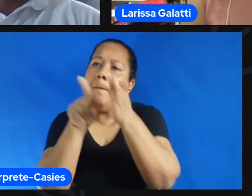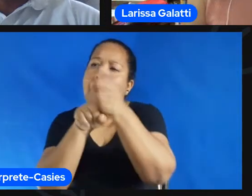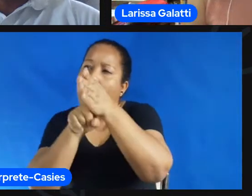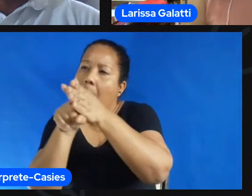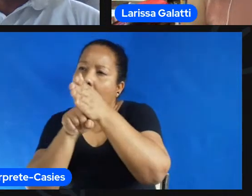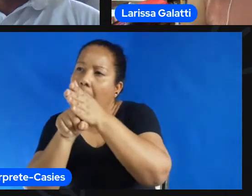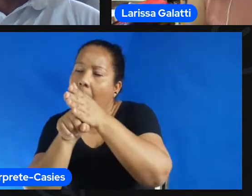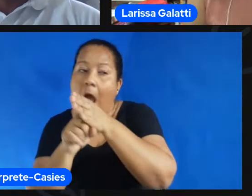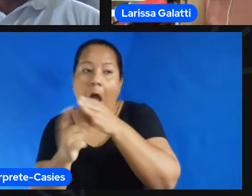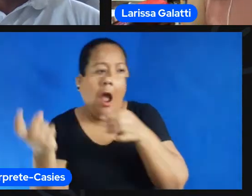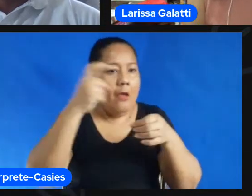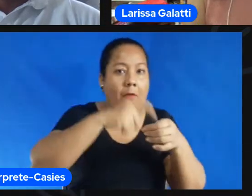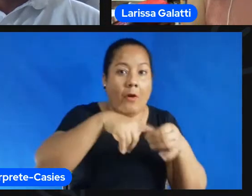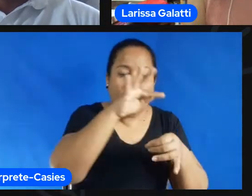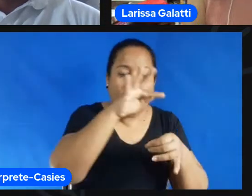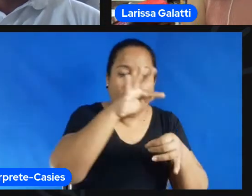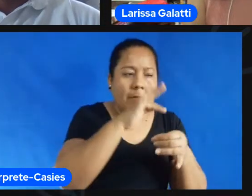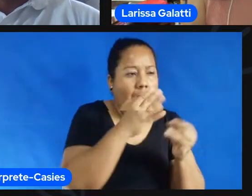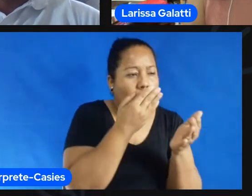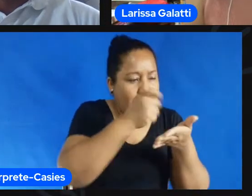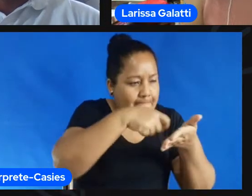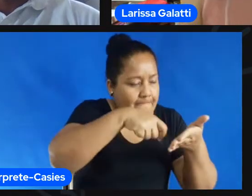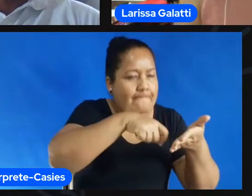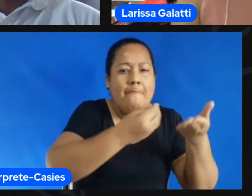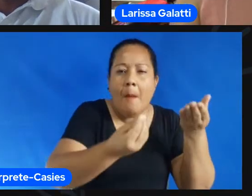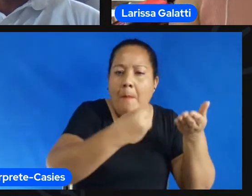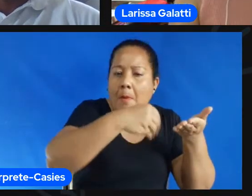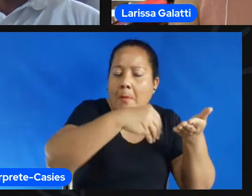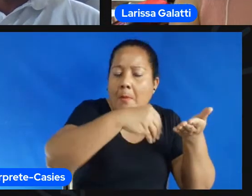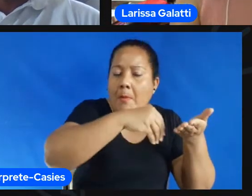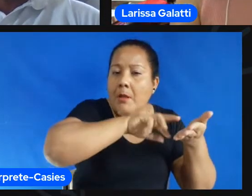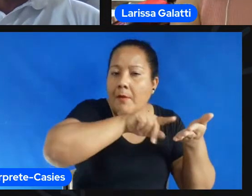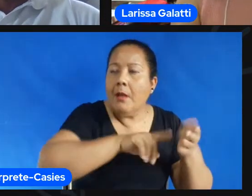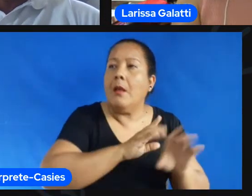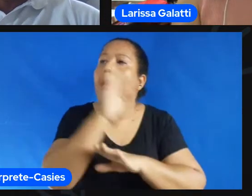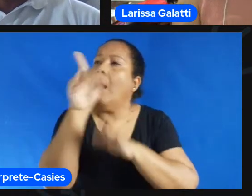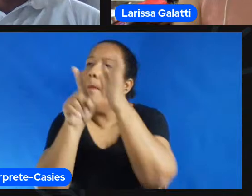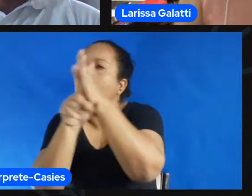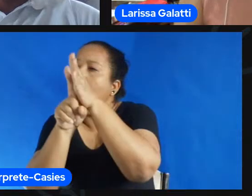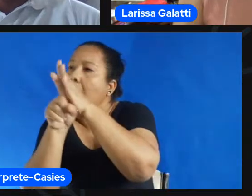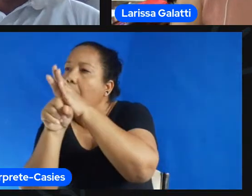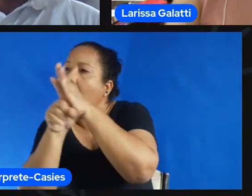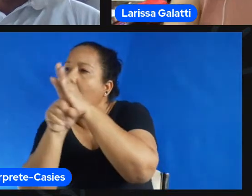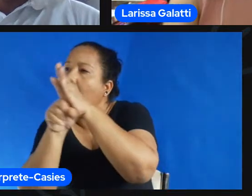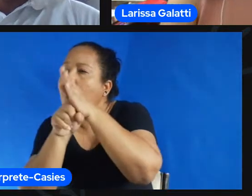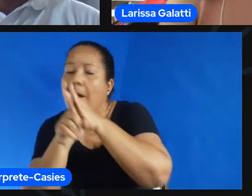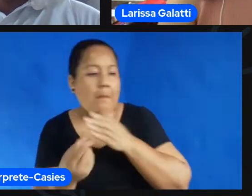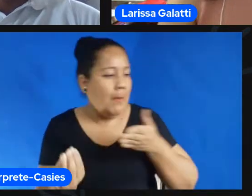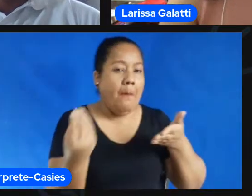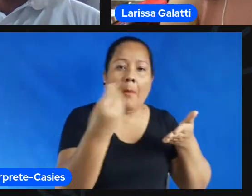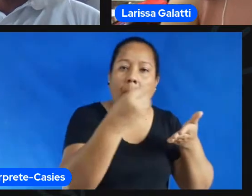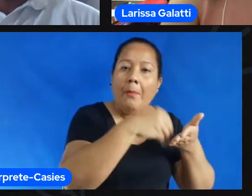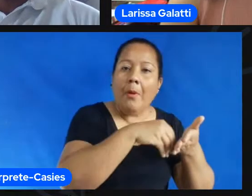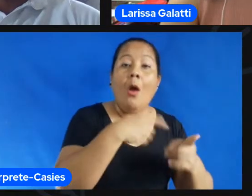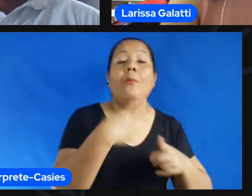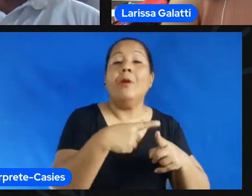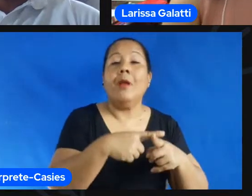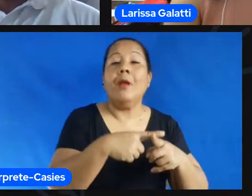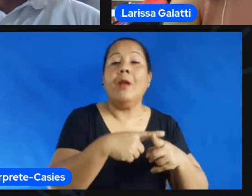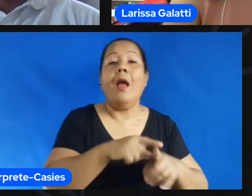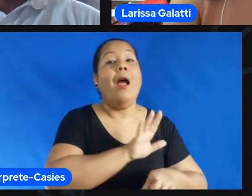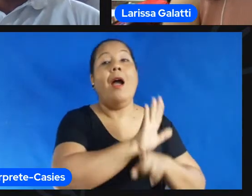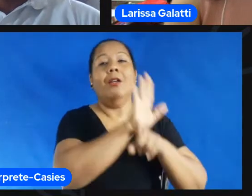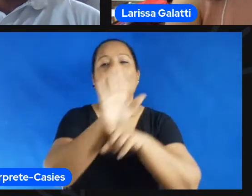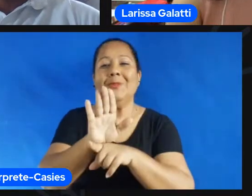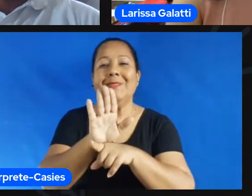esse conceito essa postura e esses princípios da pesquisa ajudam muito a resolver ambientes da prática